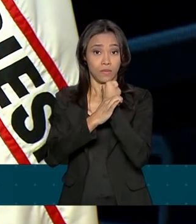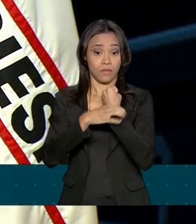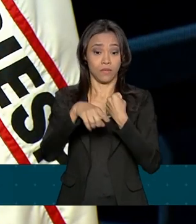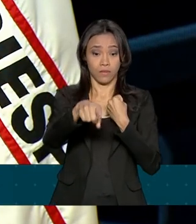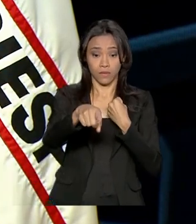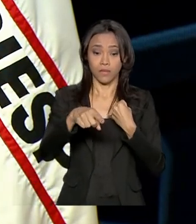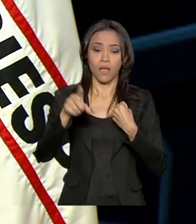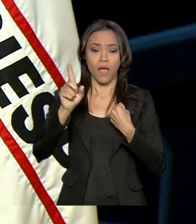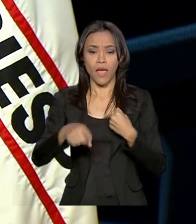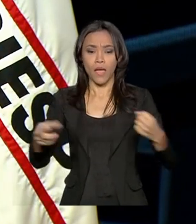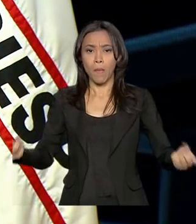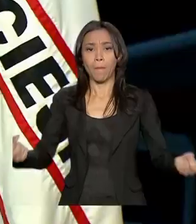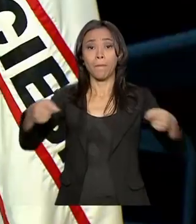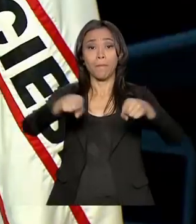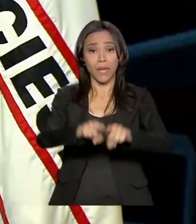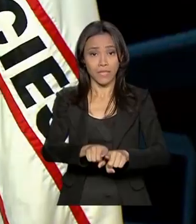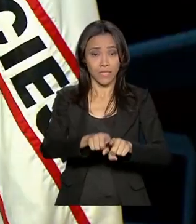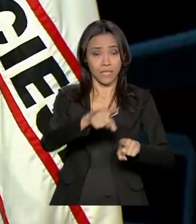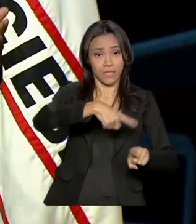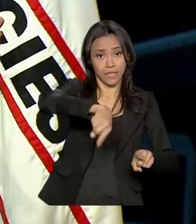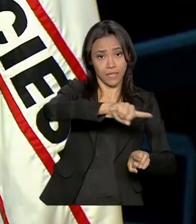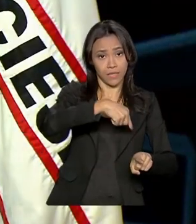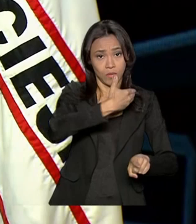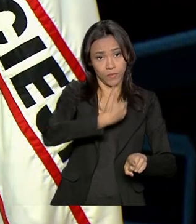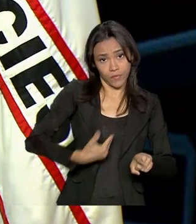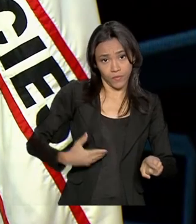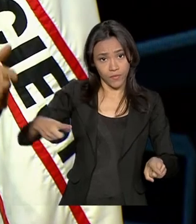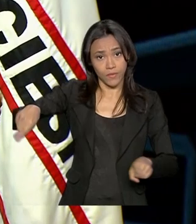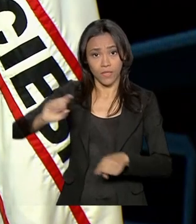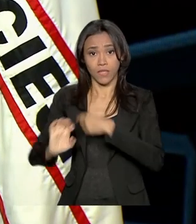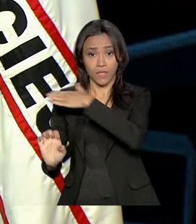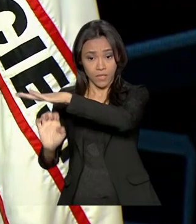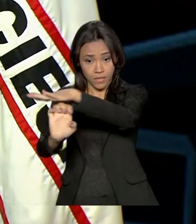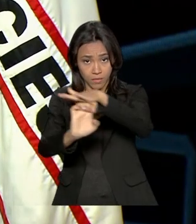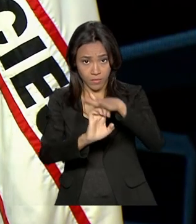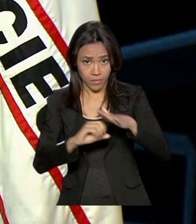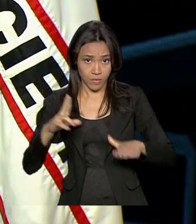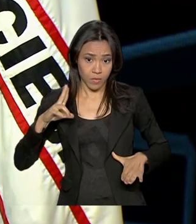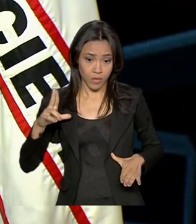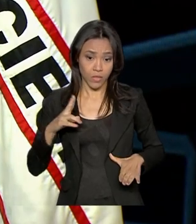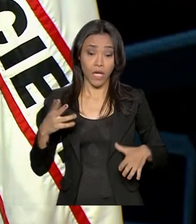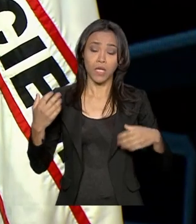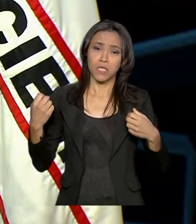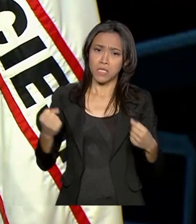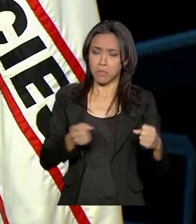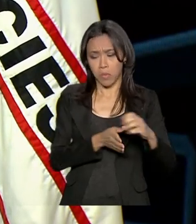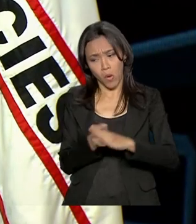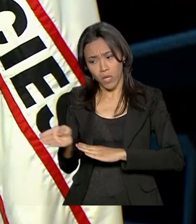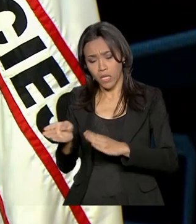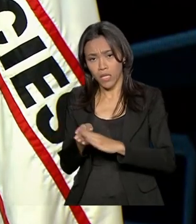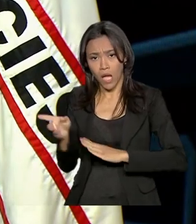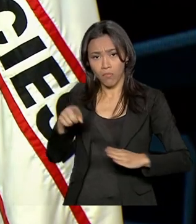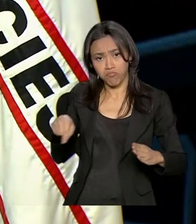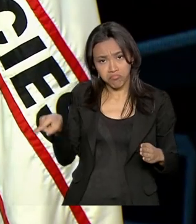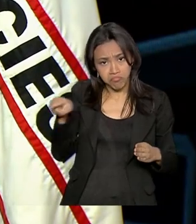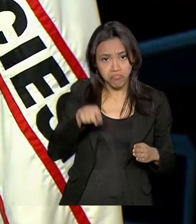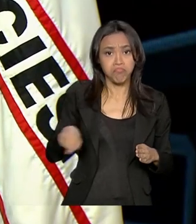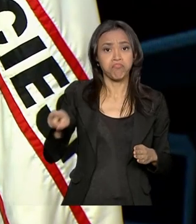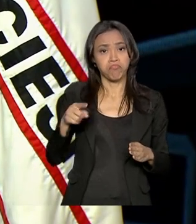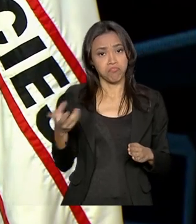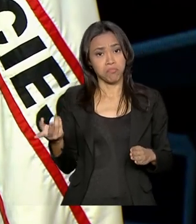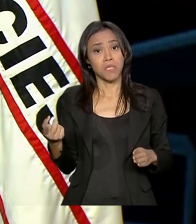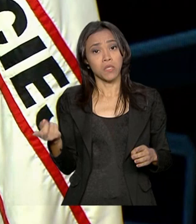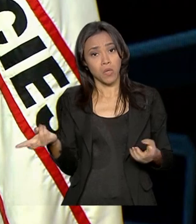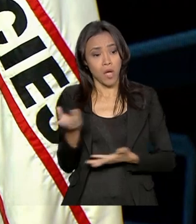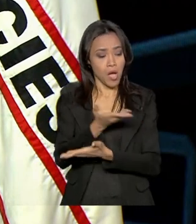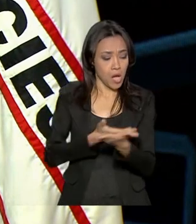público-privadas. Se nós podemos, de alguma maneira, o poder público influenciar, orientar ou contribuir, ambos os lados